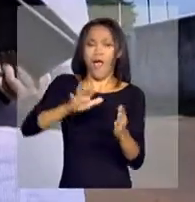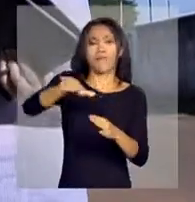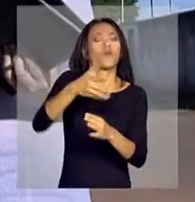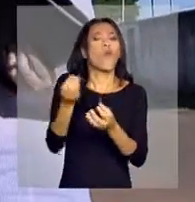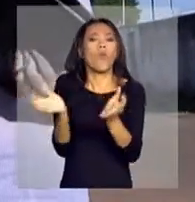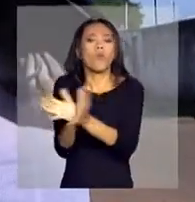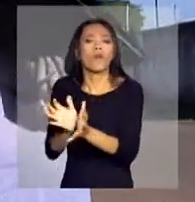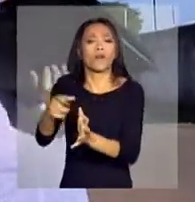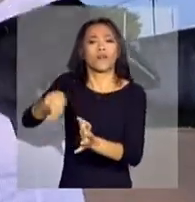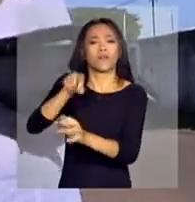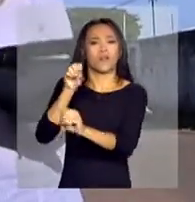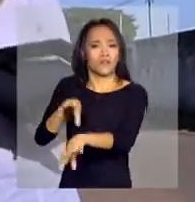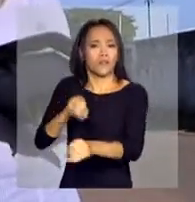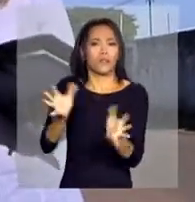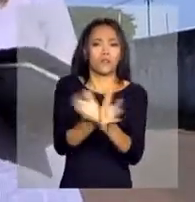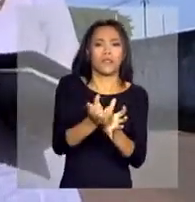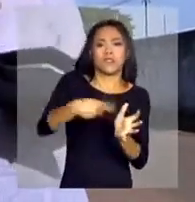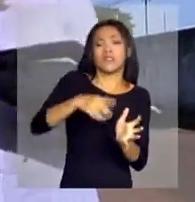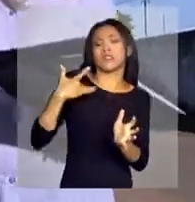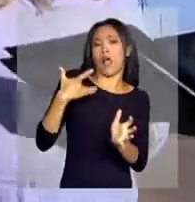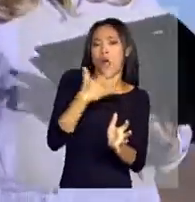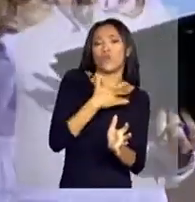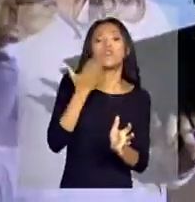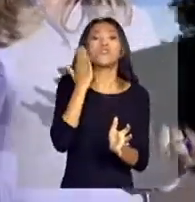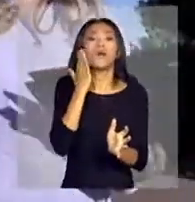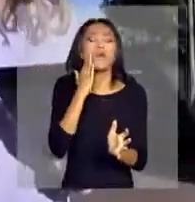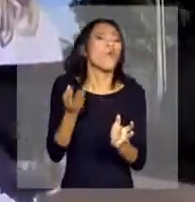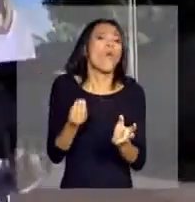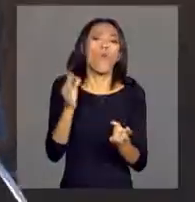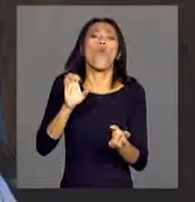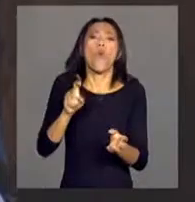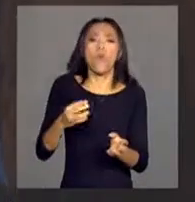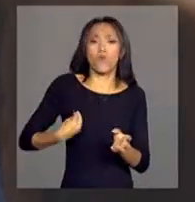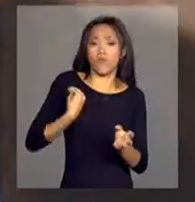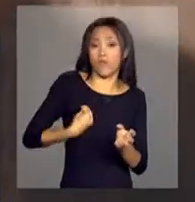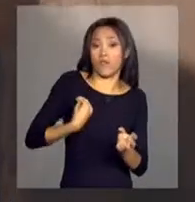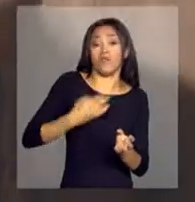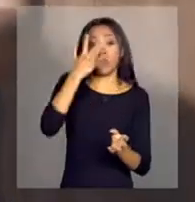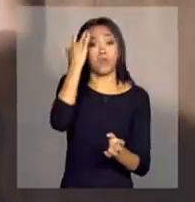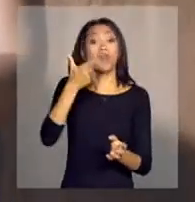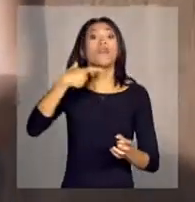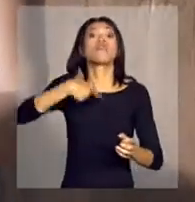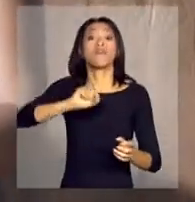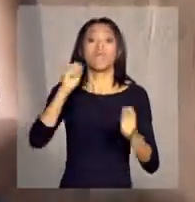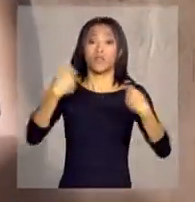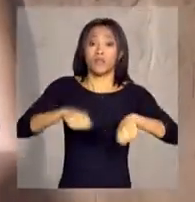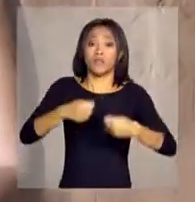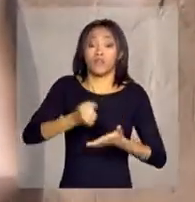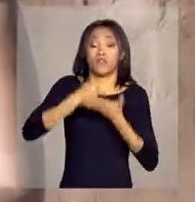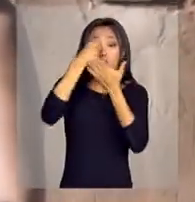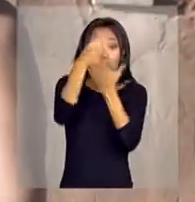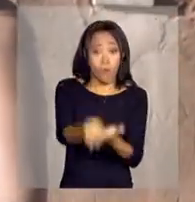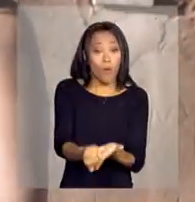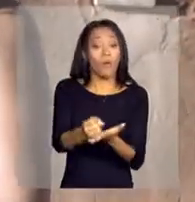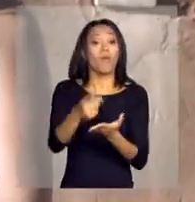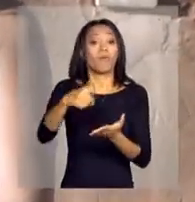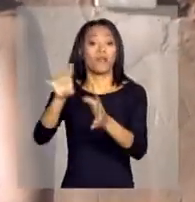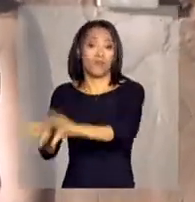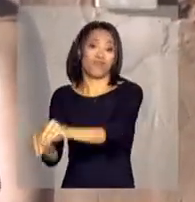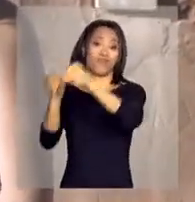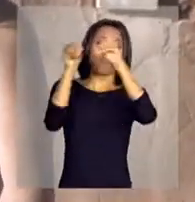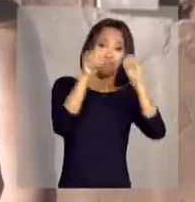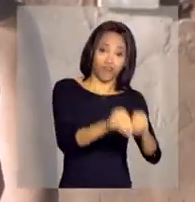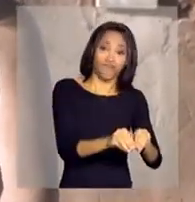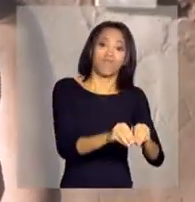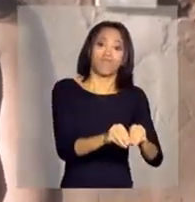educação, da saúde e verificam o padrão de vida para identificar quem precisa de apoio para sair da condição de